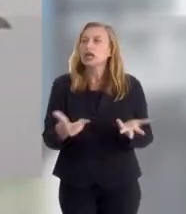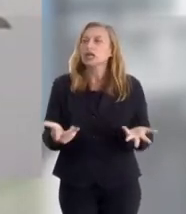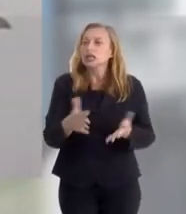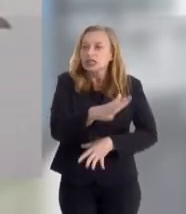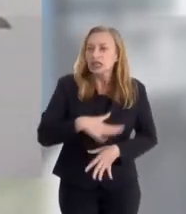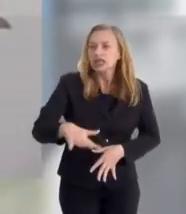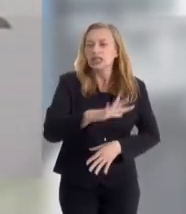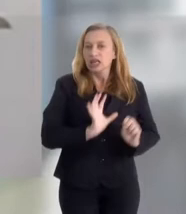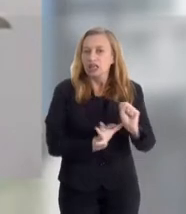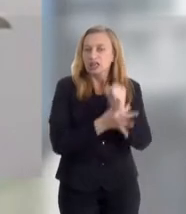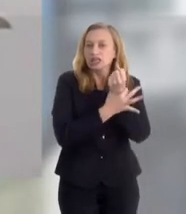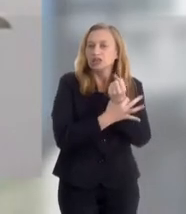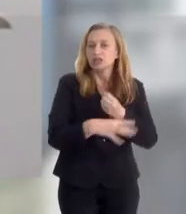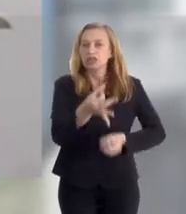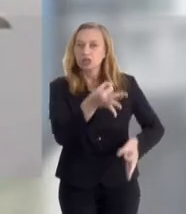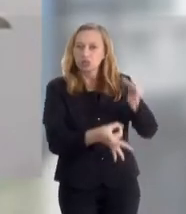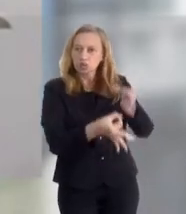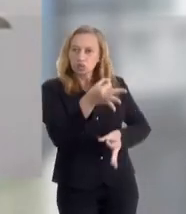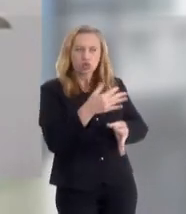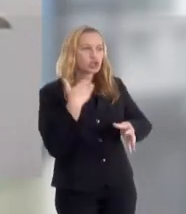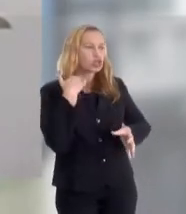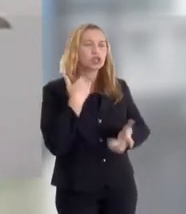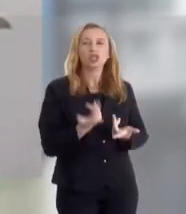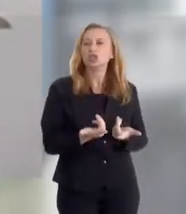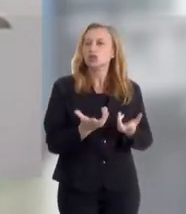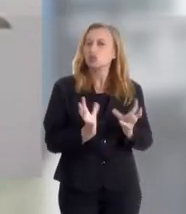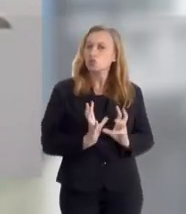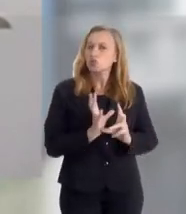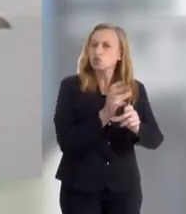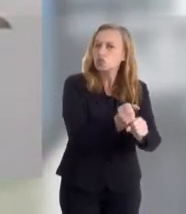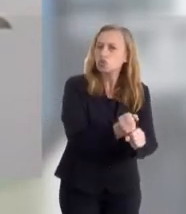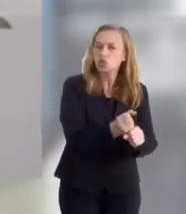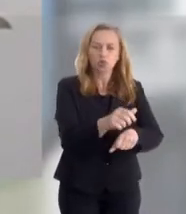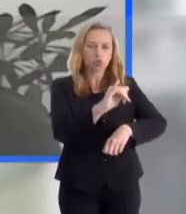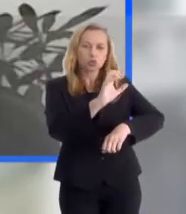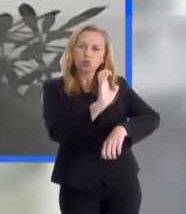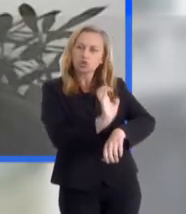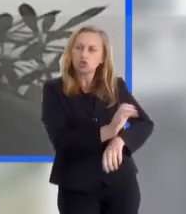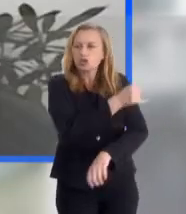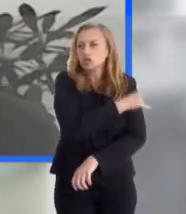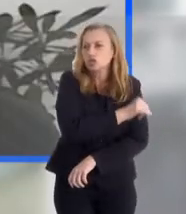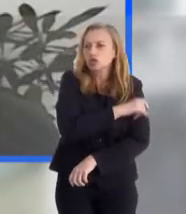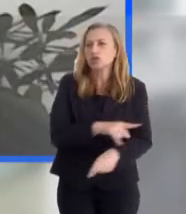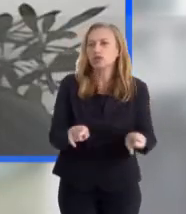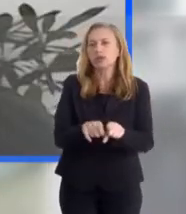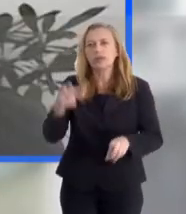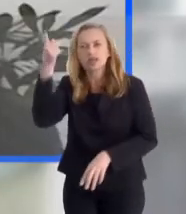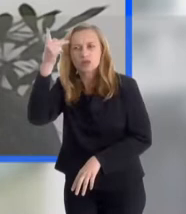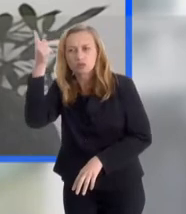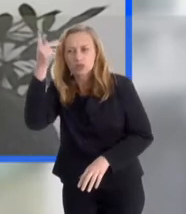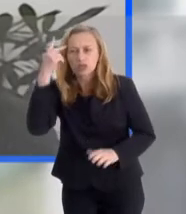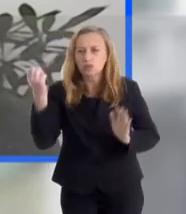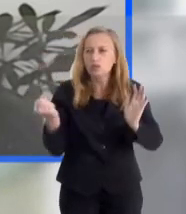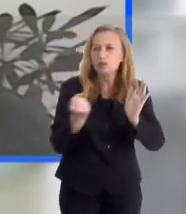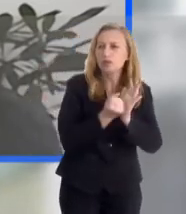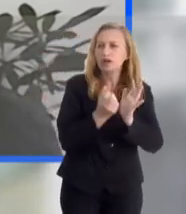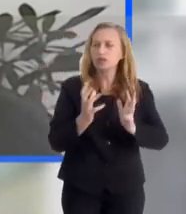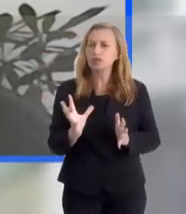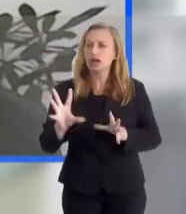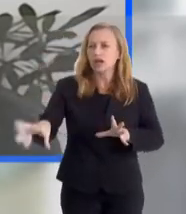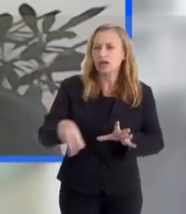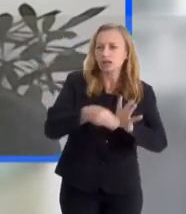projeto foi nas áreas de segurança e justiça, a gente calculou para os estados do Rio de Janeiro e São Paulo, o impacto da